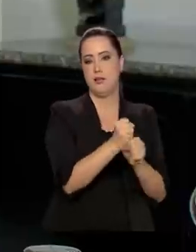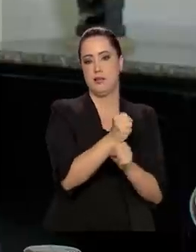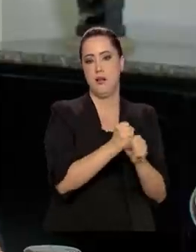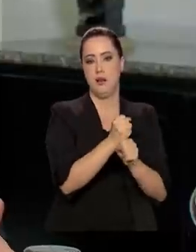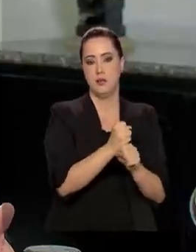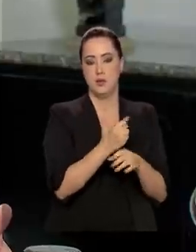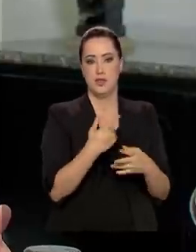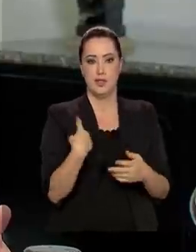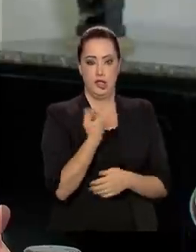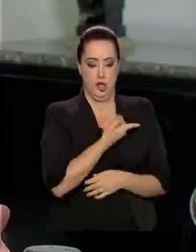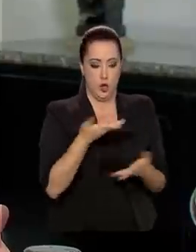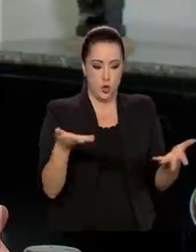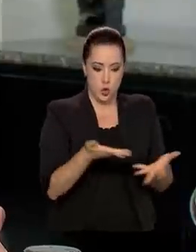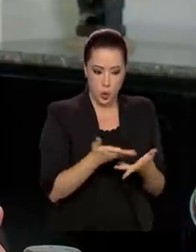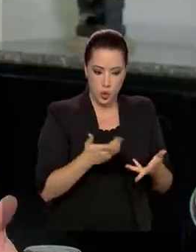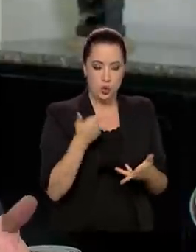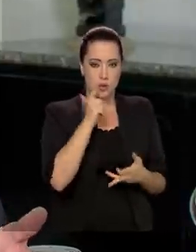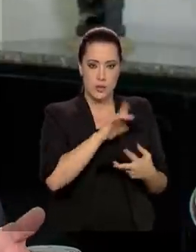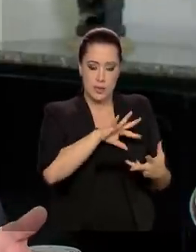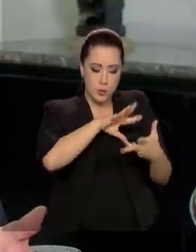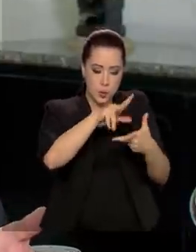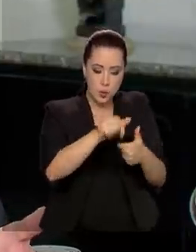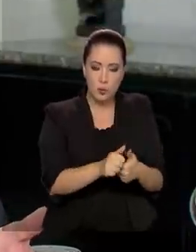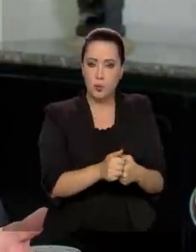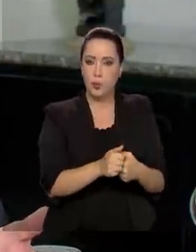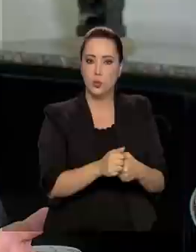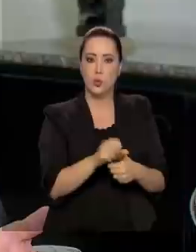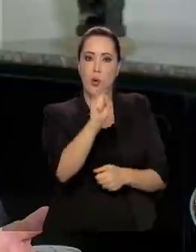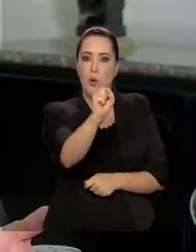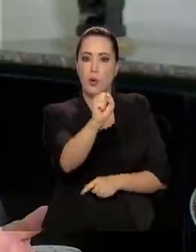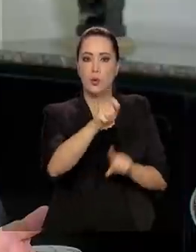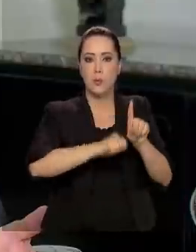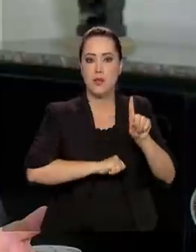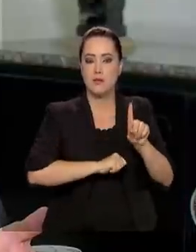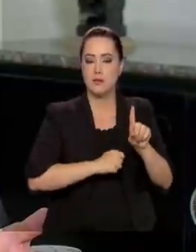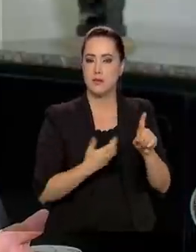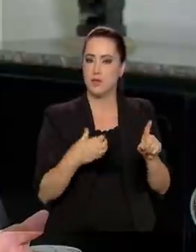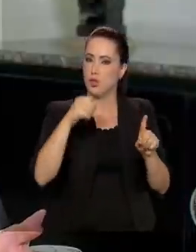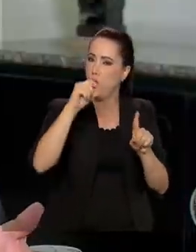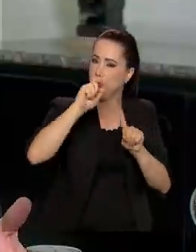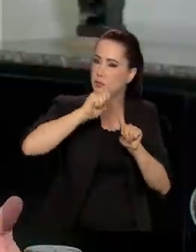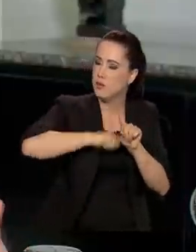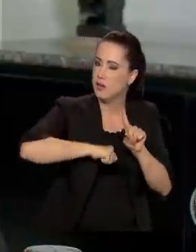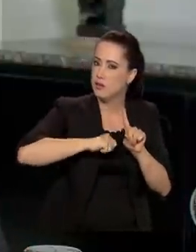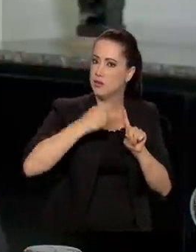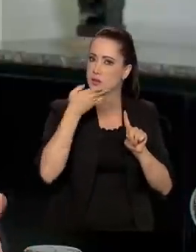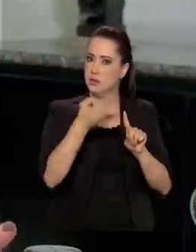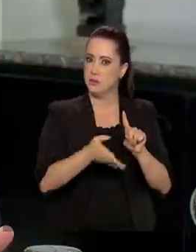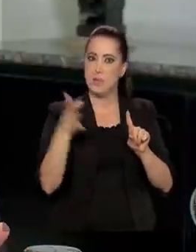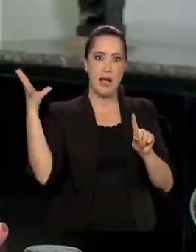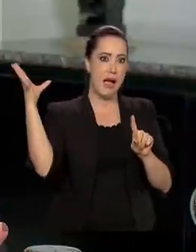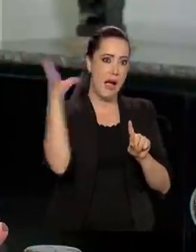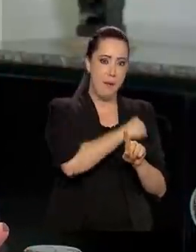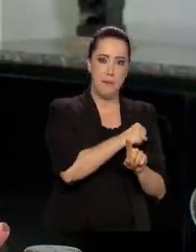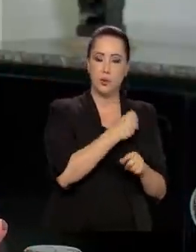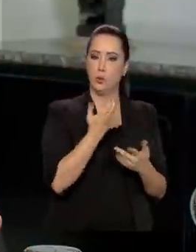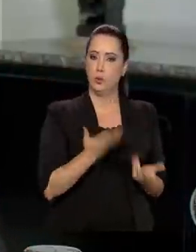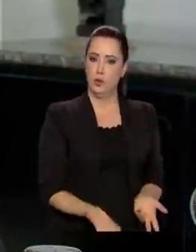Nós estamos fazendo hoje no mundo esse processo em oito meses, nove meses. Essa velocidade